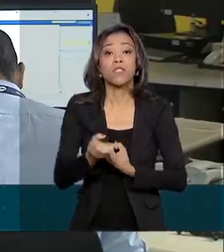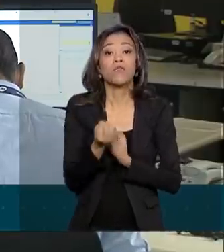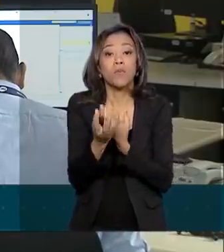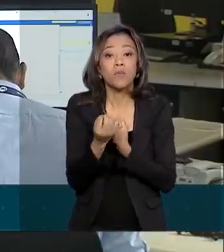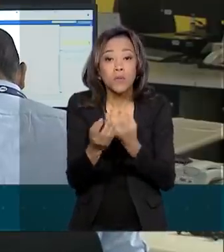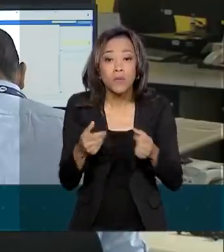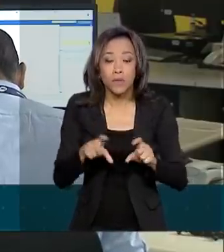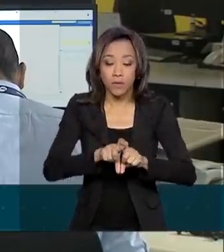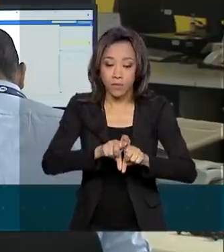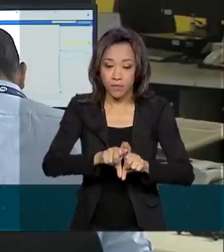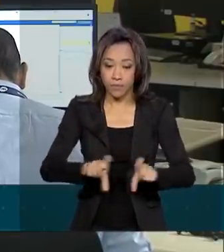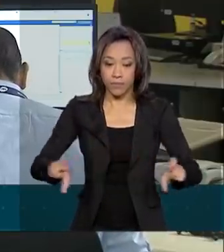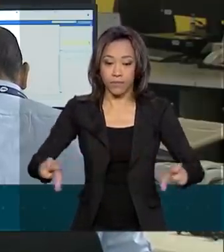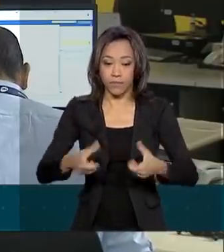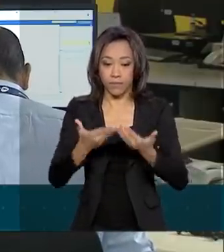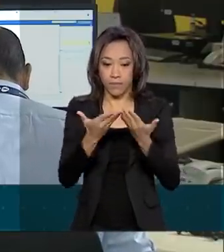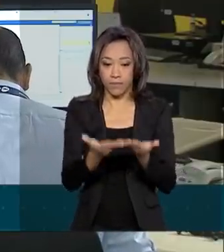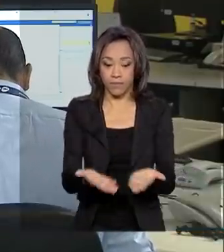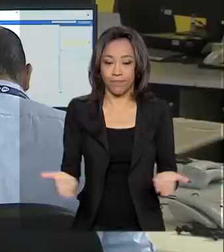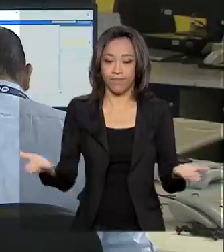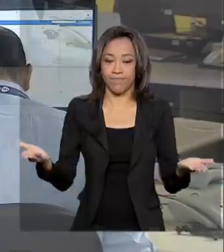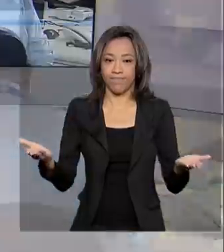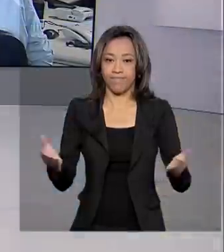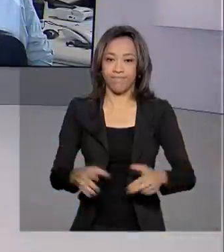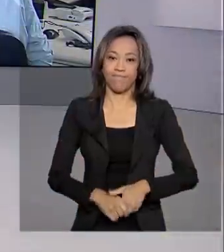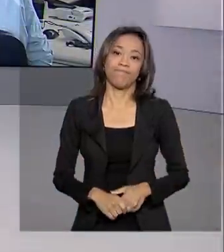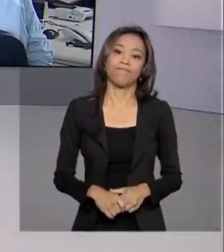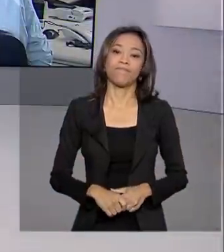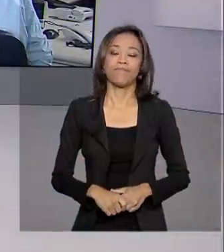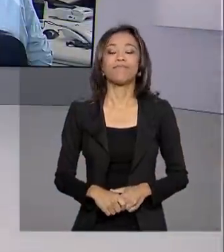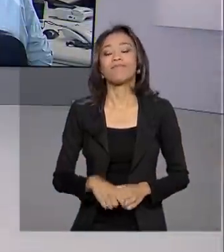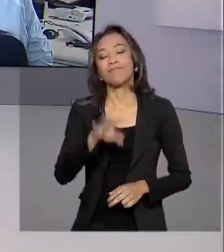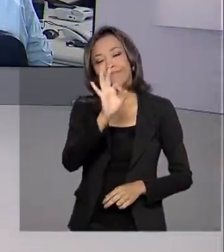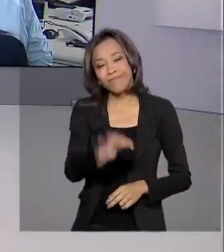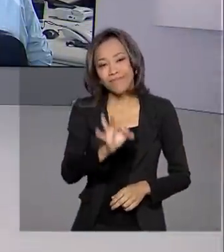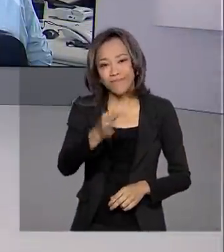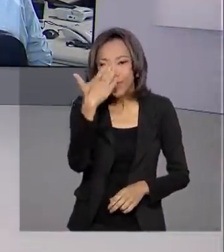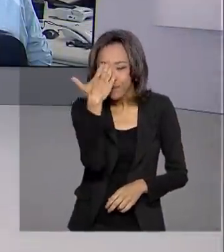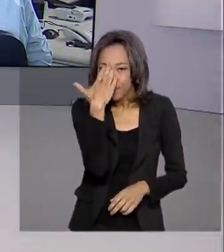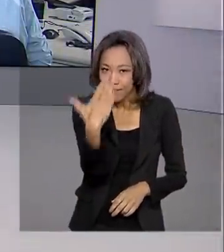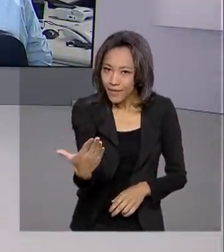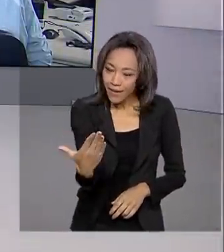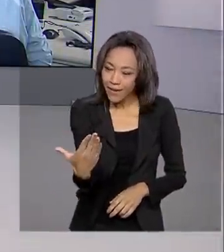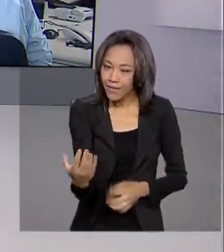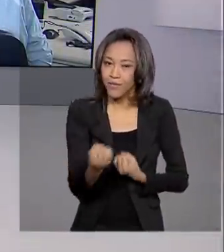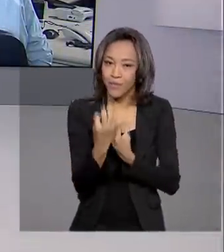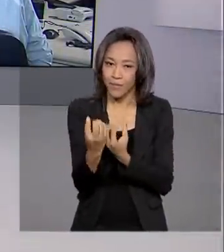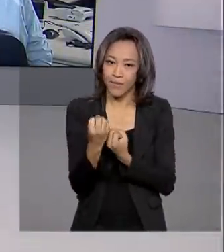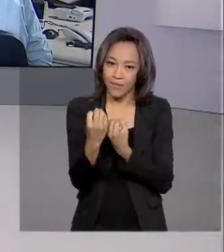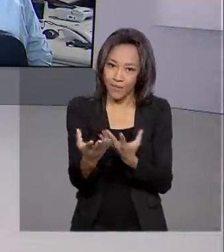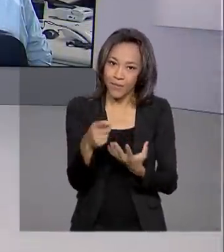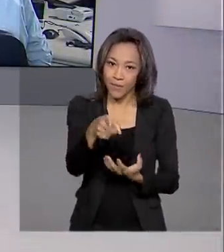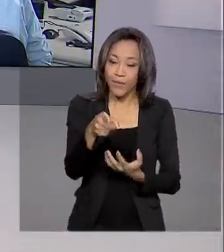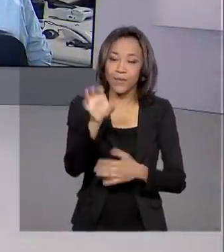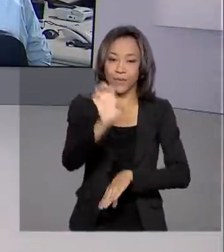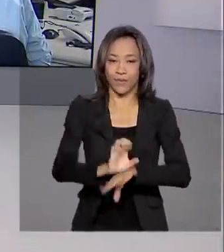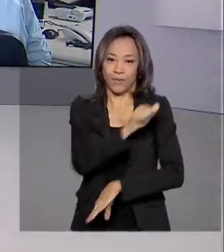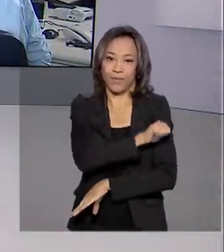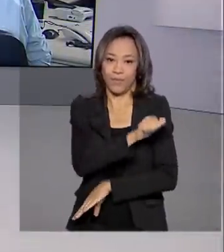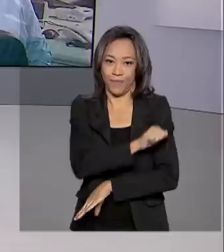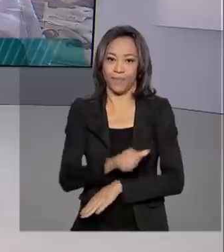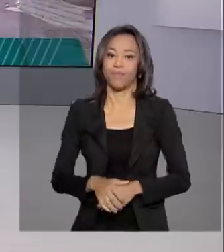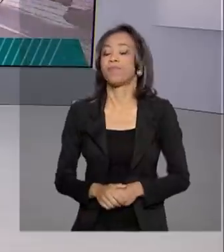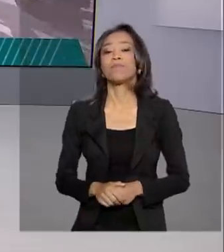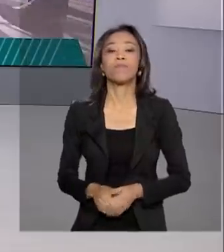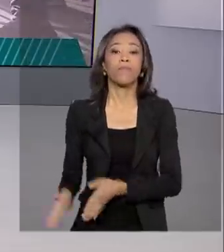.enad. Voltamos contigo, Renata. Tá certo, Alessandro. Obrigada pelas suas informações ao vivo, direto do Rio de Janeiro.